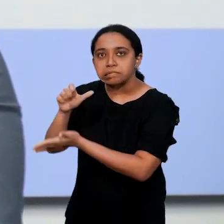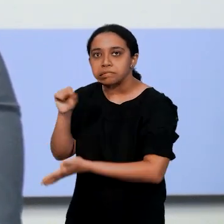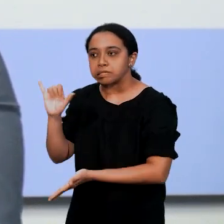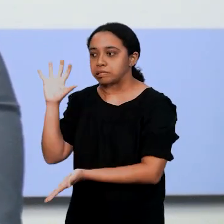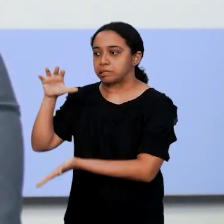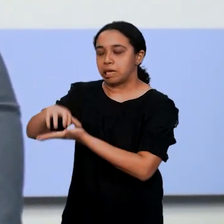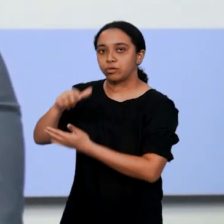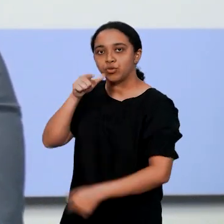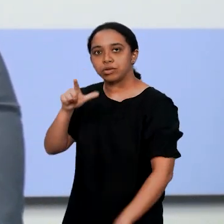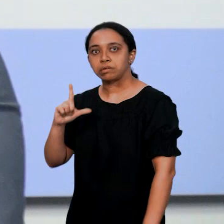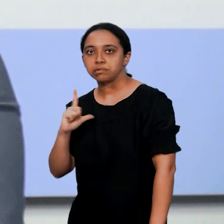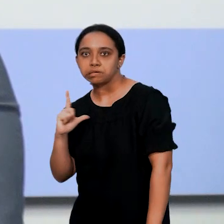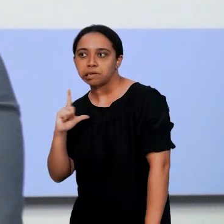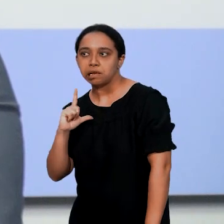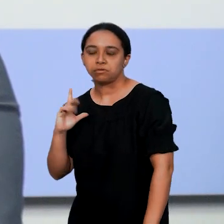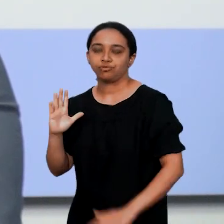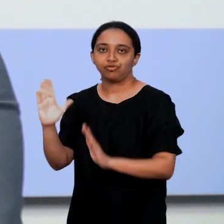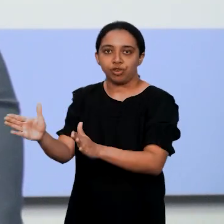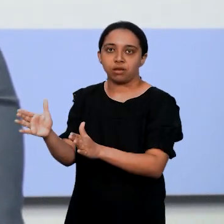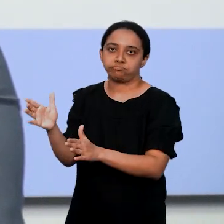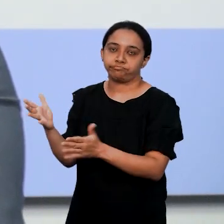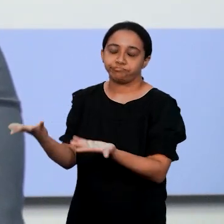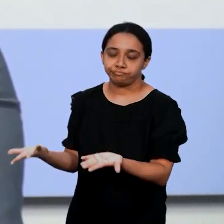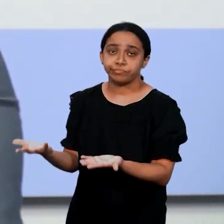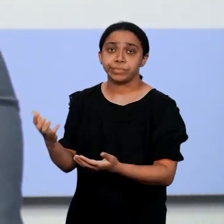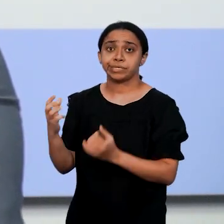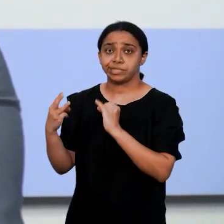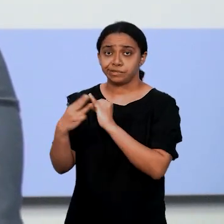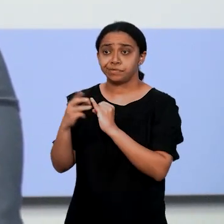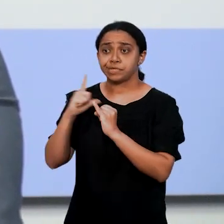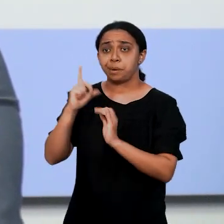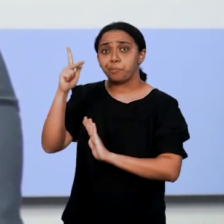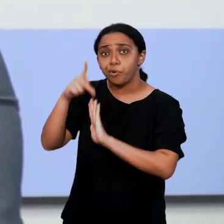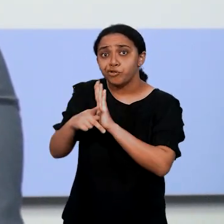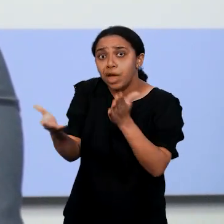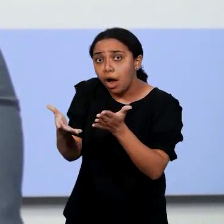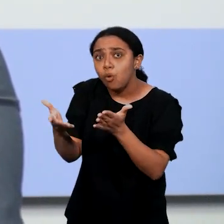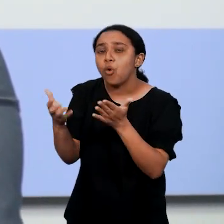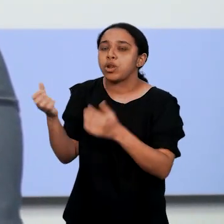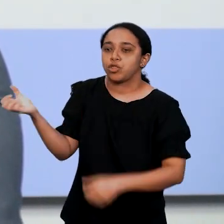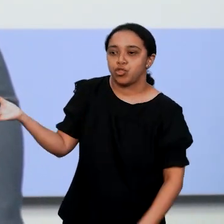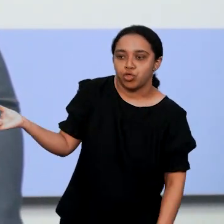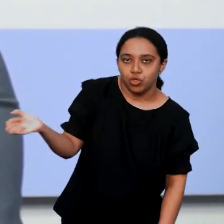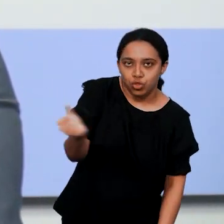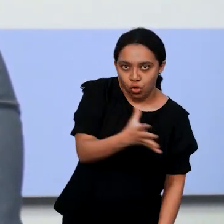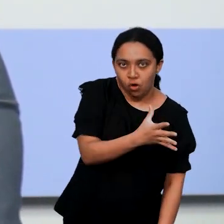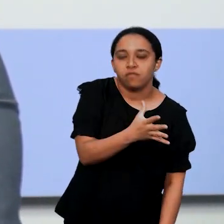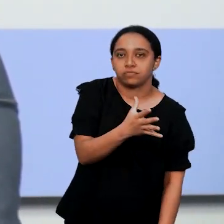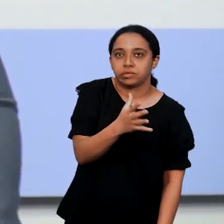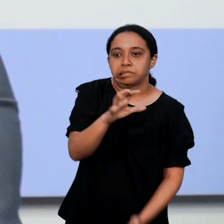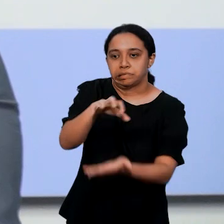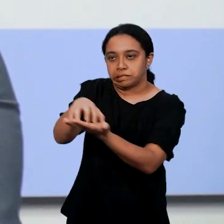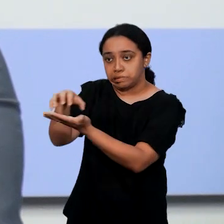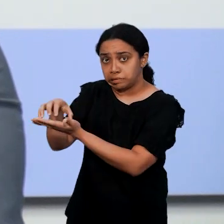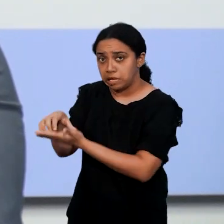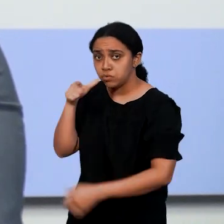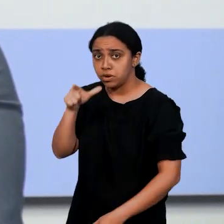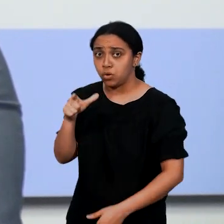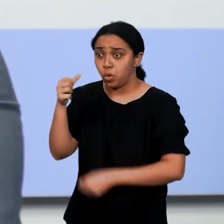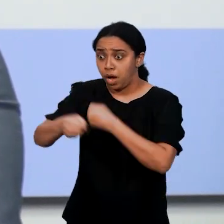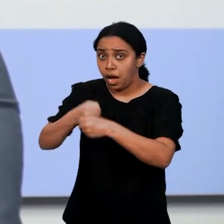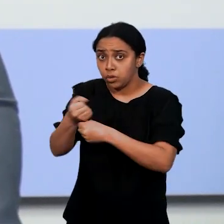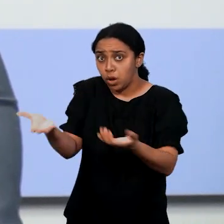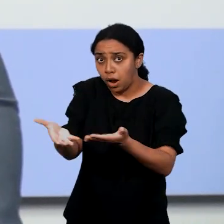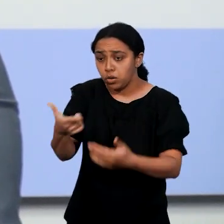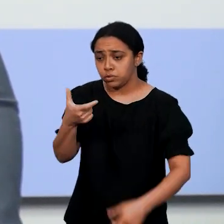um centro de línguas funcionando, instalado. O IFMA tem como projeto agora implantar novos centros de línguas. A